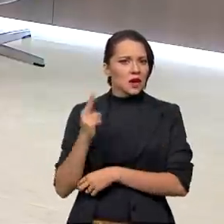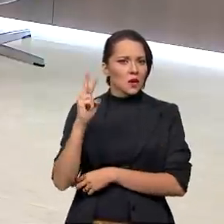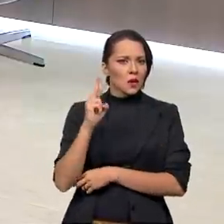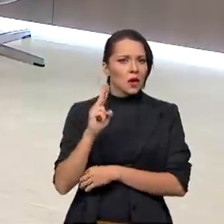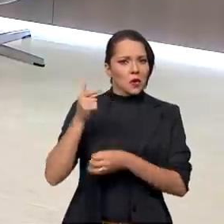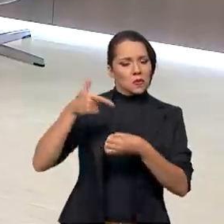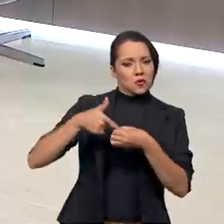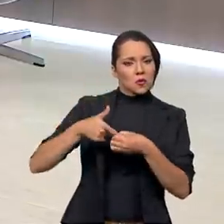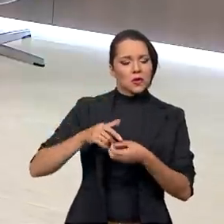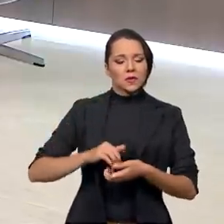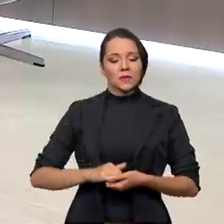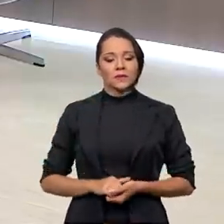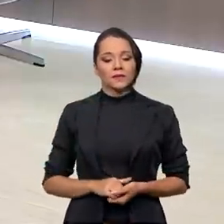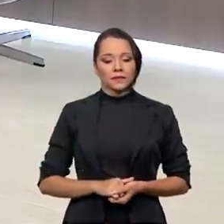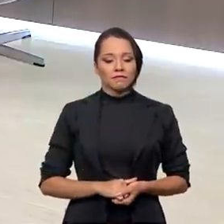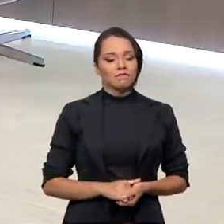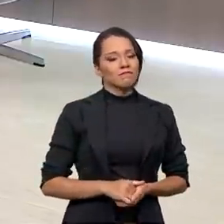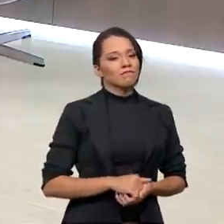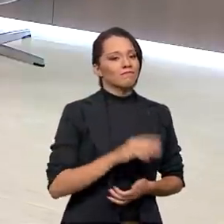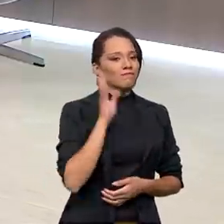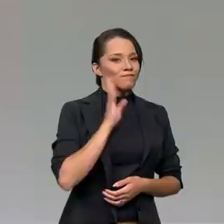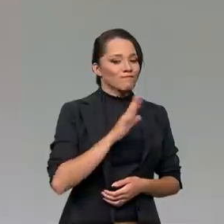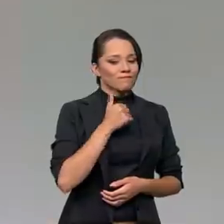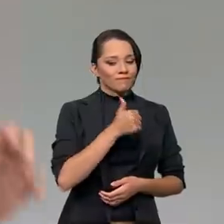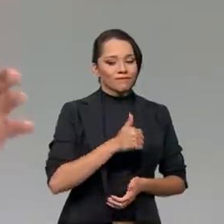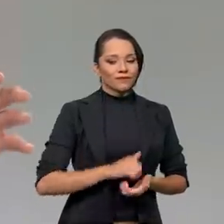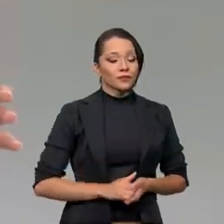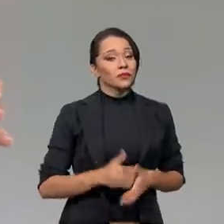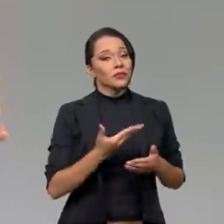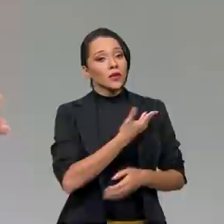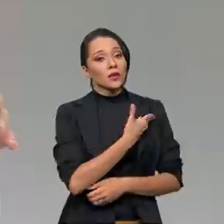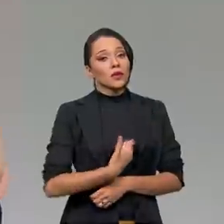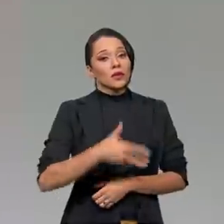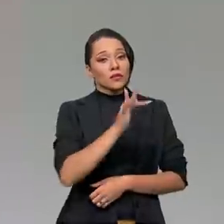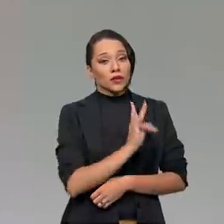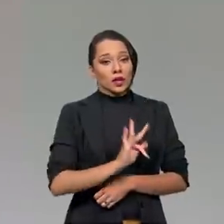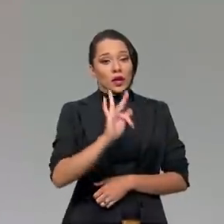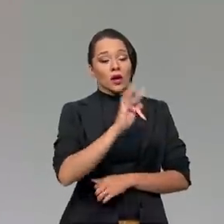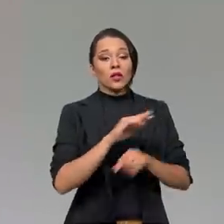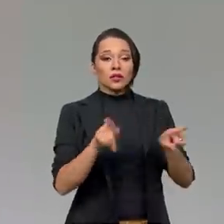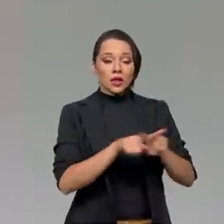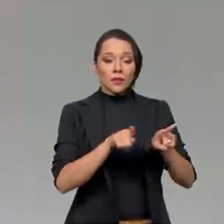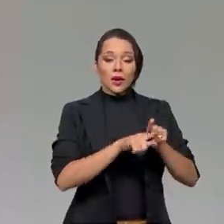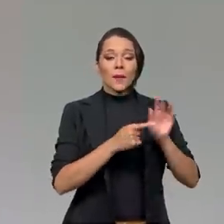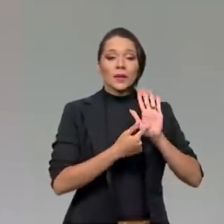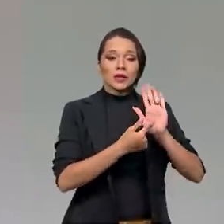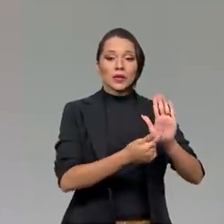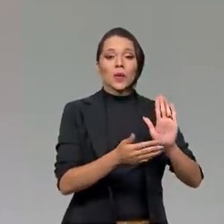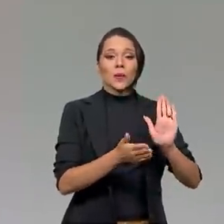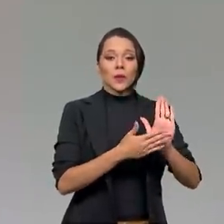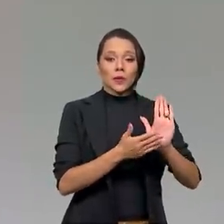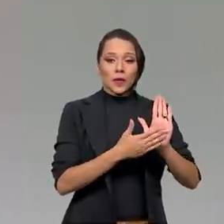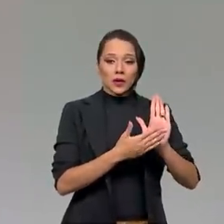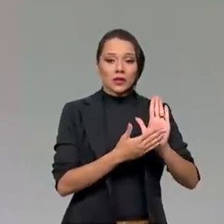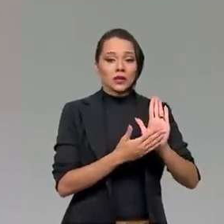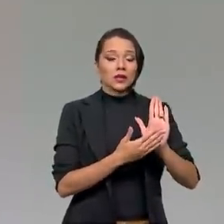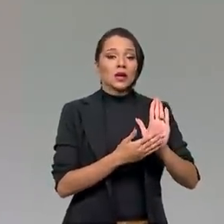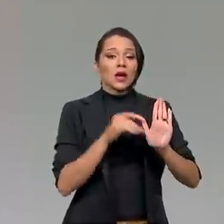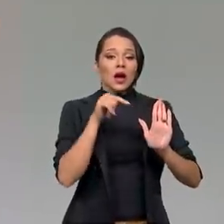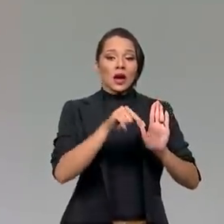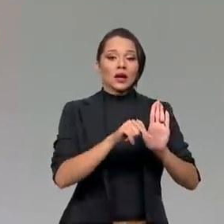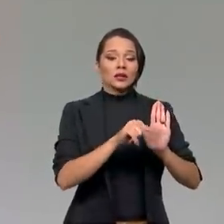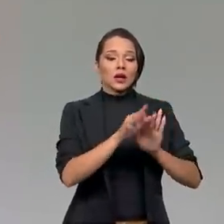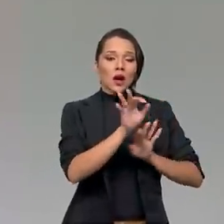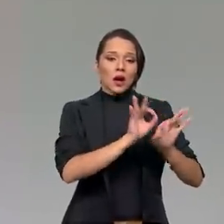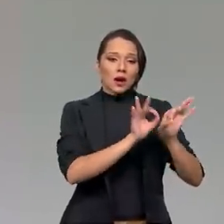nos postos revendedores. Bacana, secretário. Bom, o governo federal também apresentou propostas em relação a essa